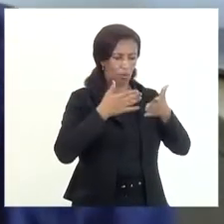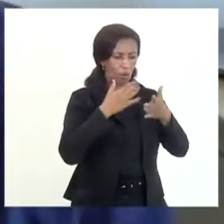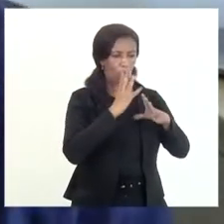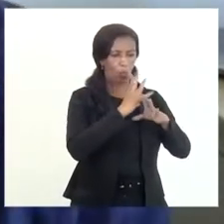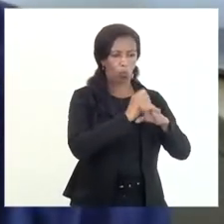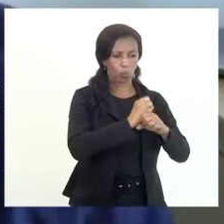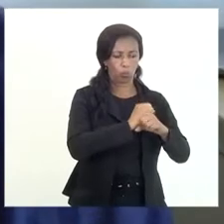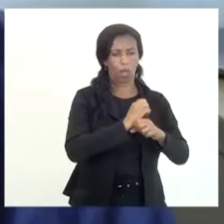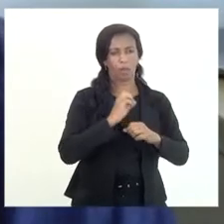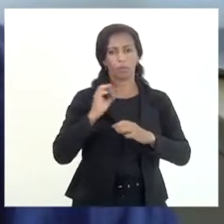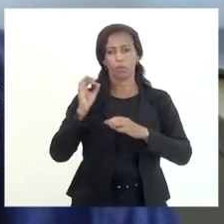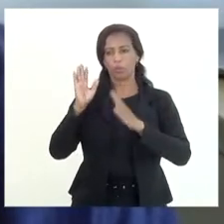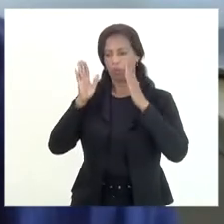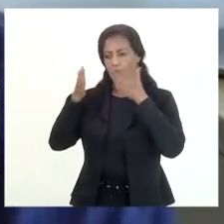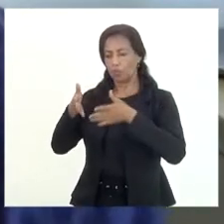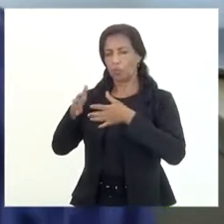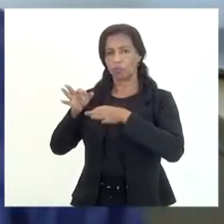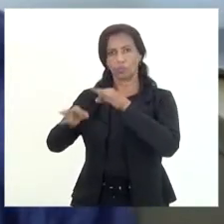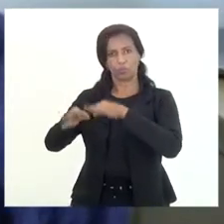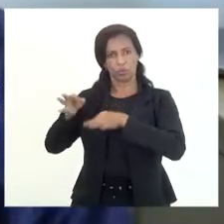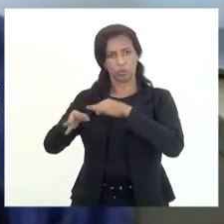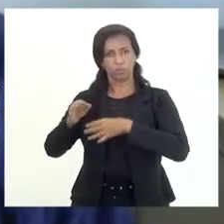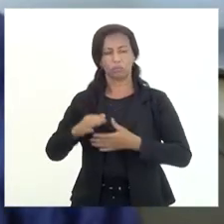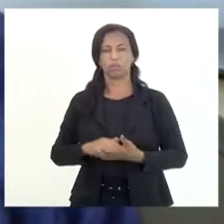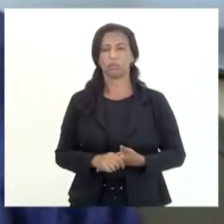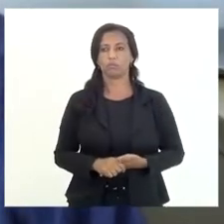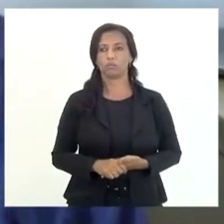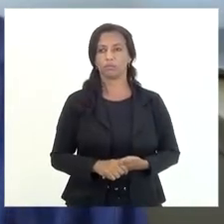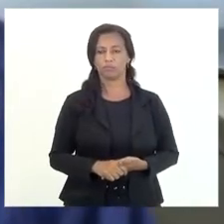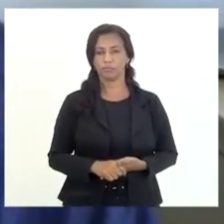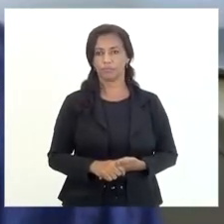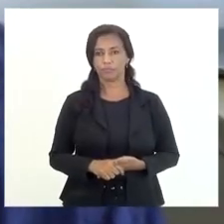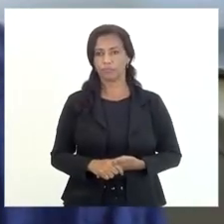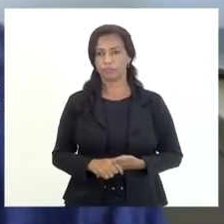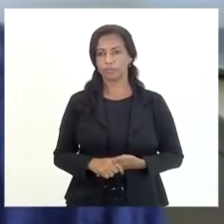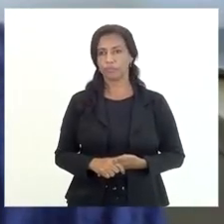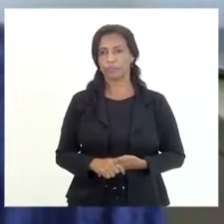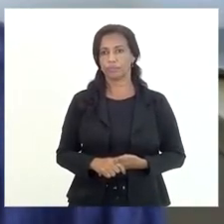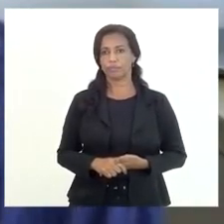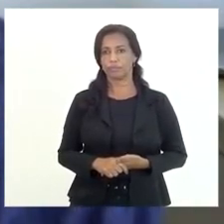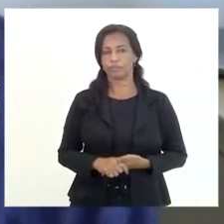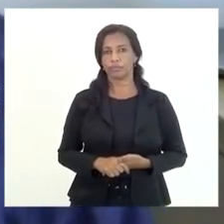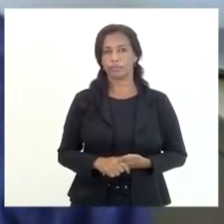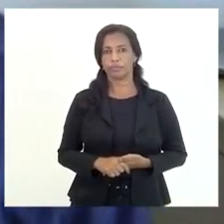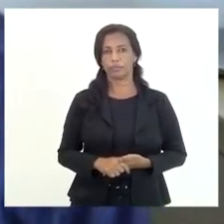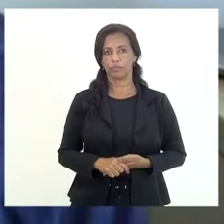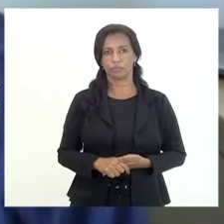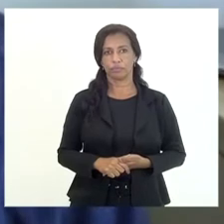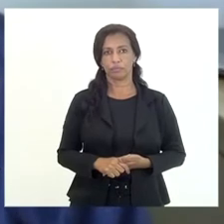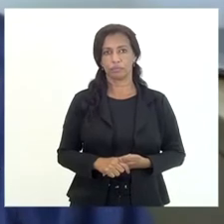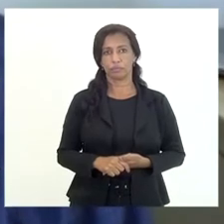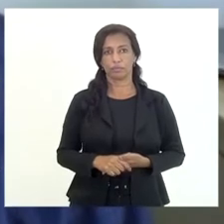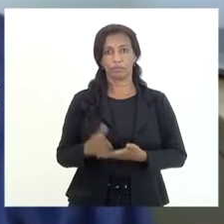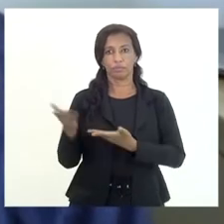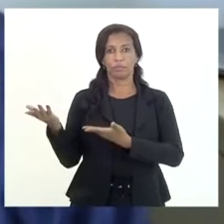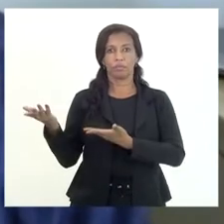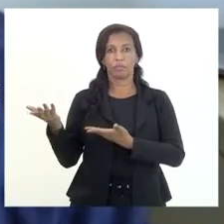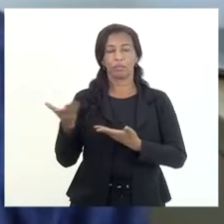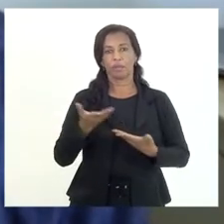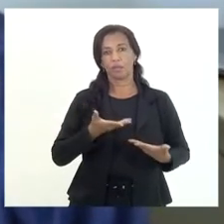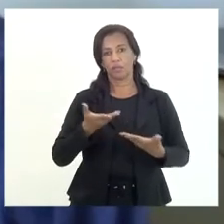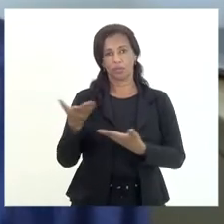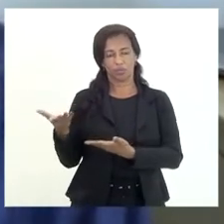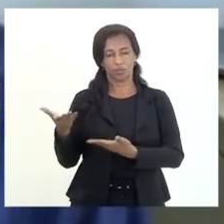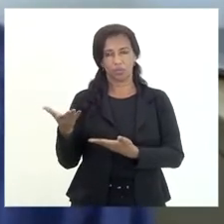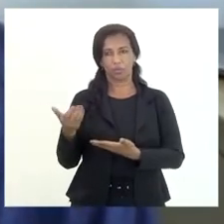jurídico eu queria fazer um comentário antes de passar aqui para o André